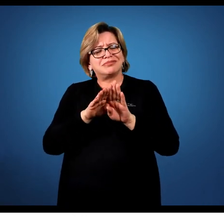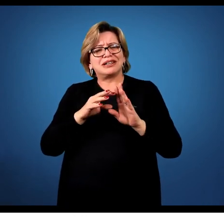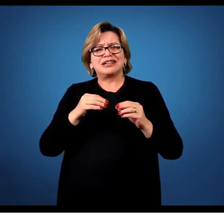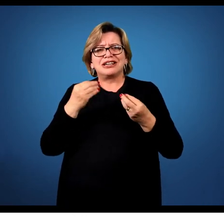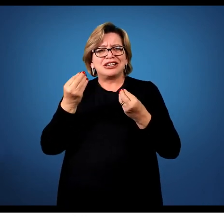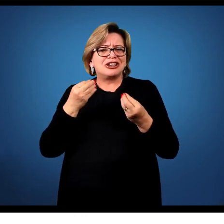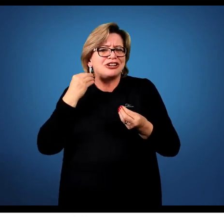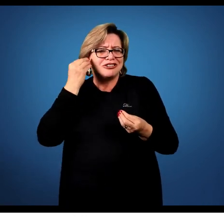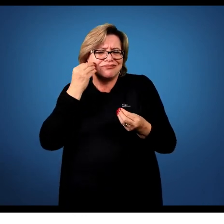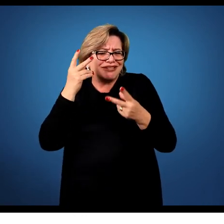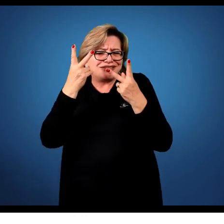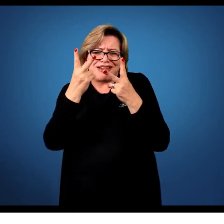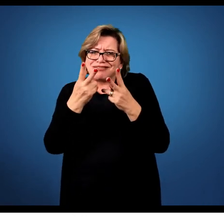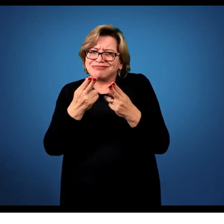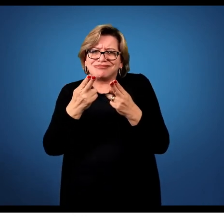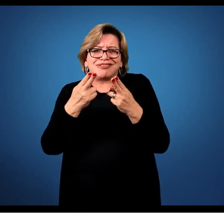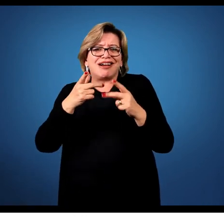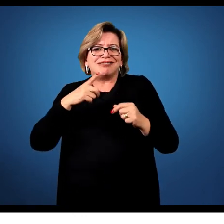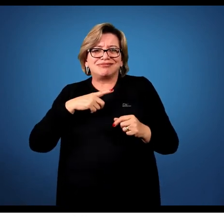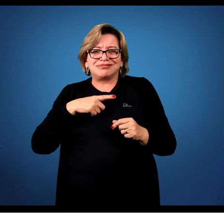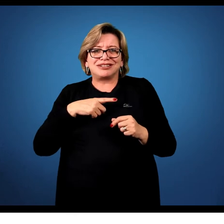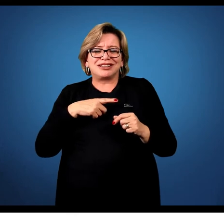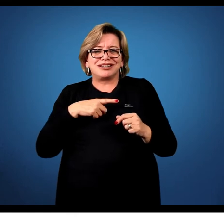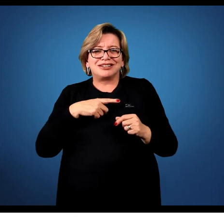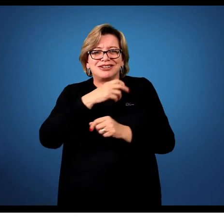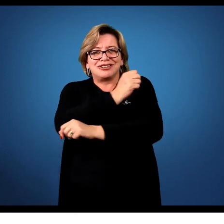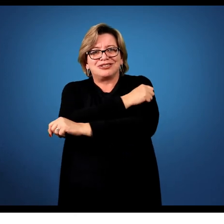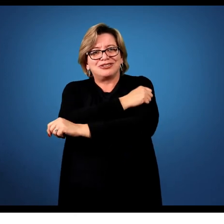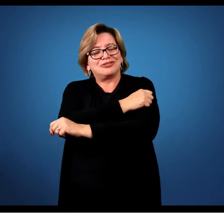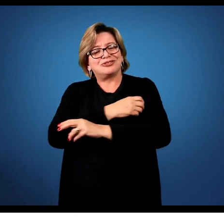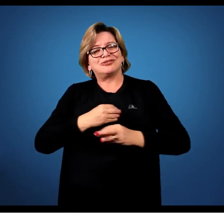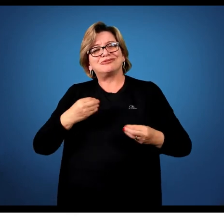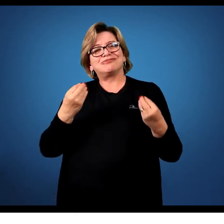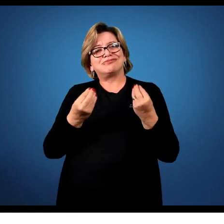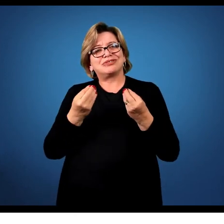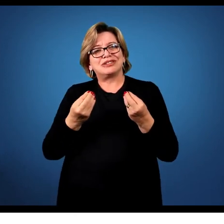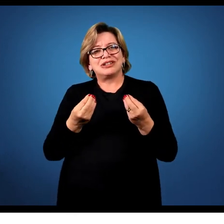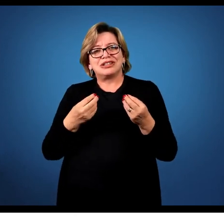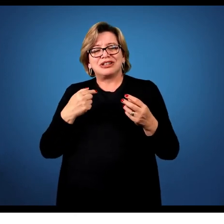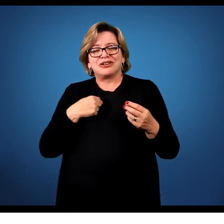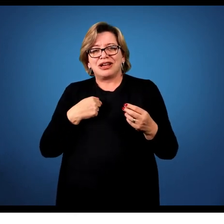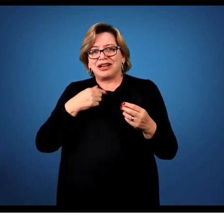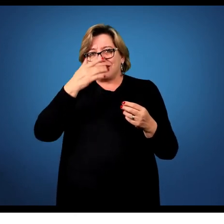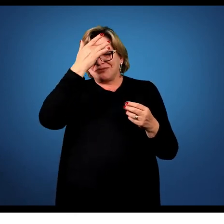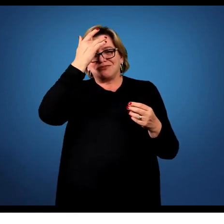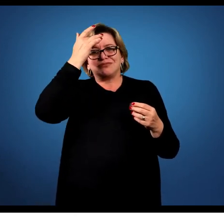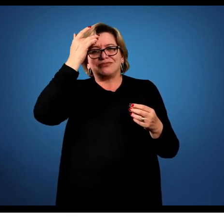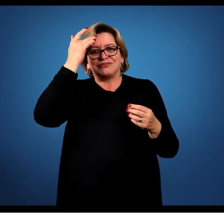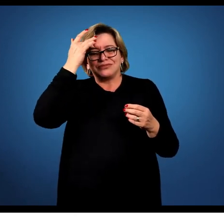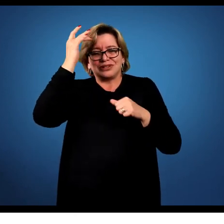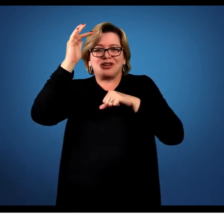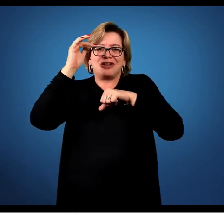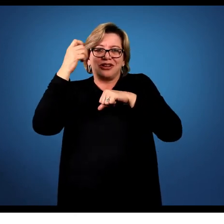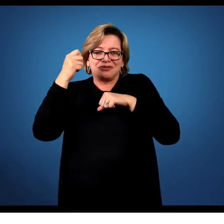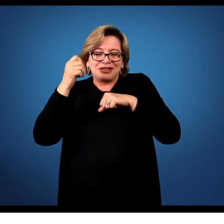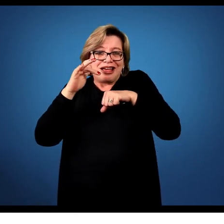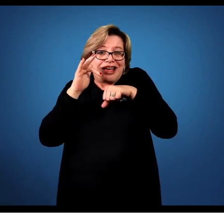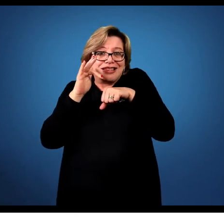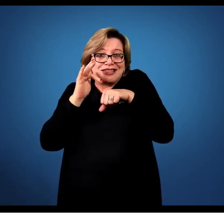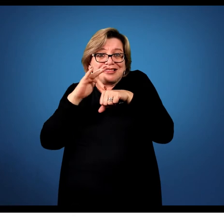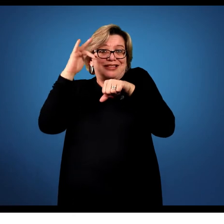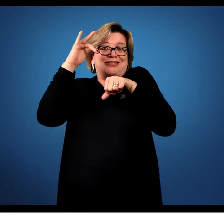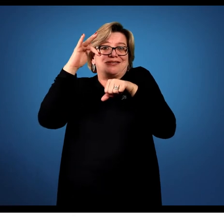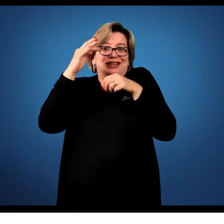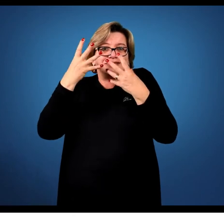pelo mesmo processo que os alunos, que é o processo da experiência, né? Então, o ser sensível a ponto de